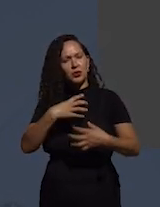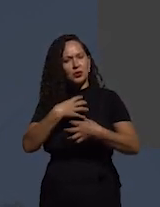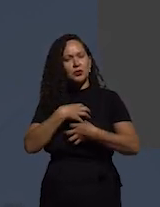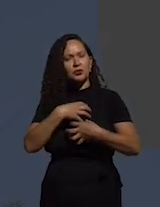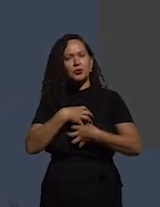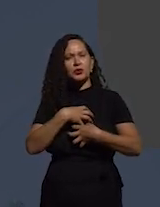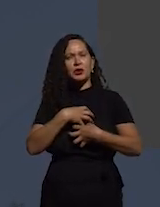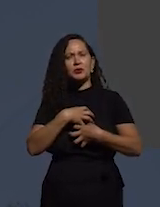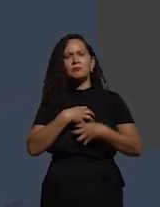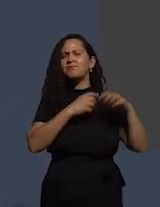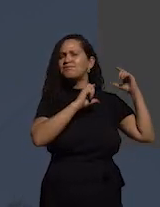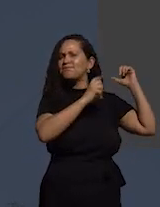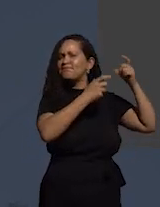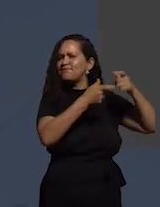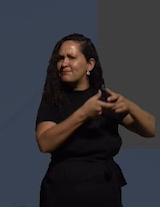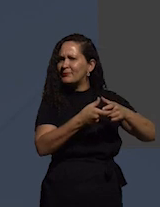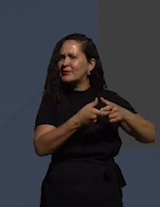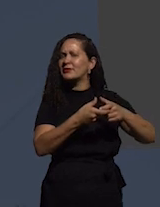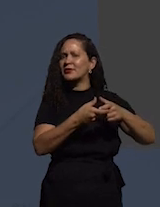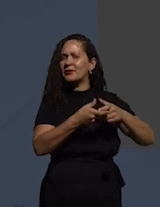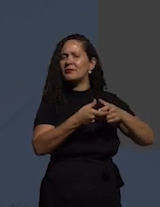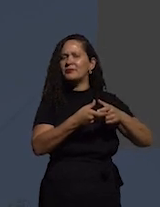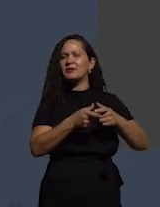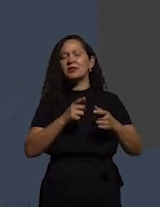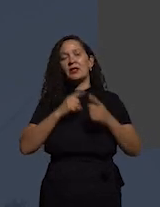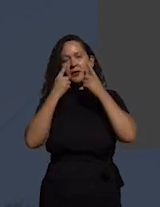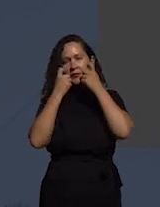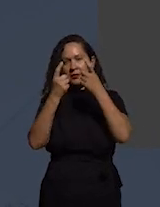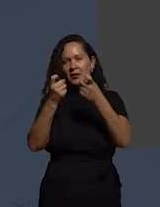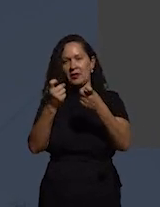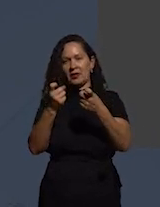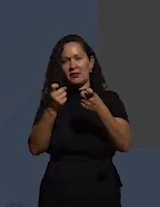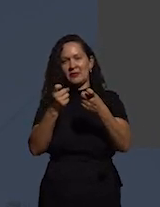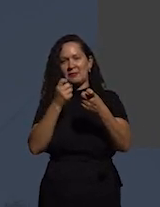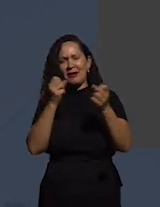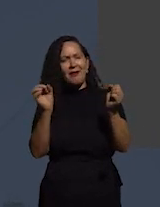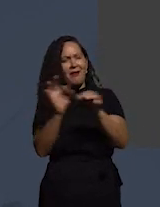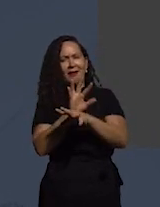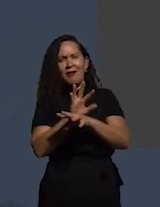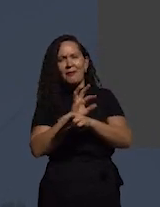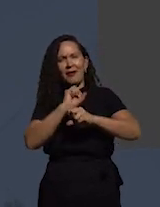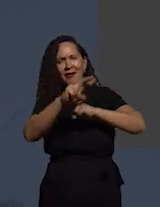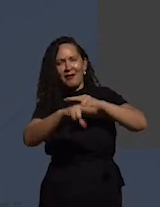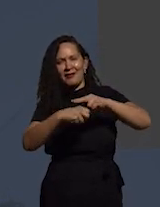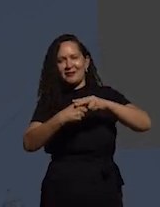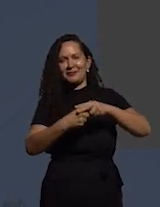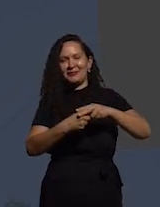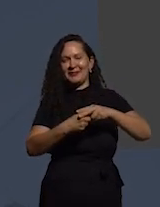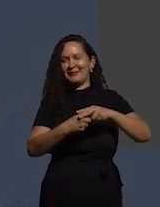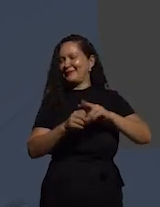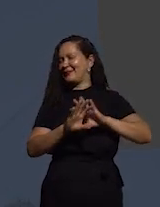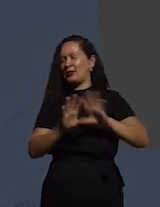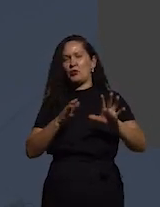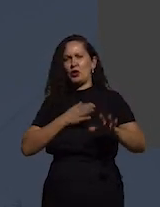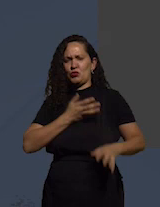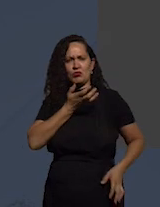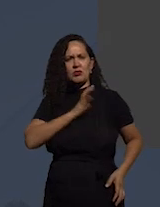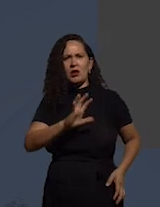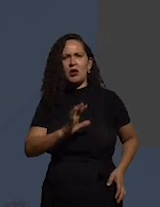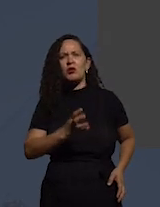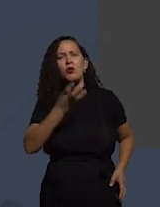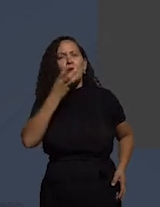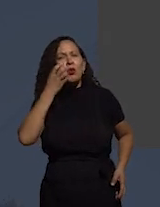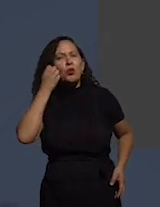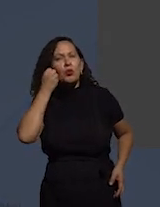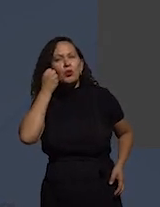clássica existe um interesse para limpar a corrupção eu não tenho interesse em lucrar com a corrupção que